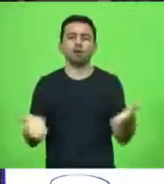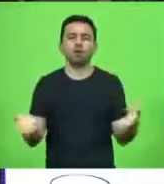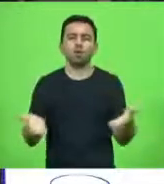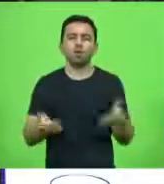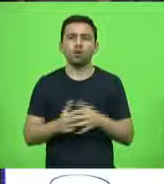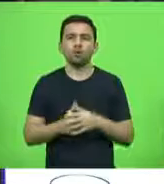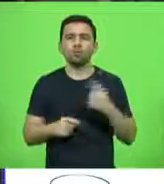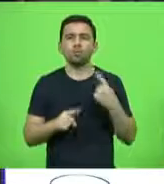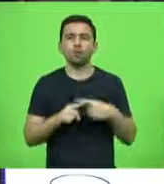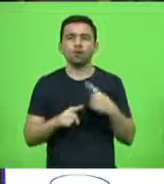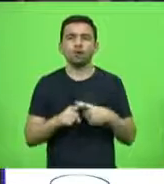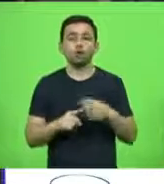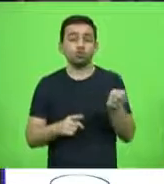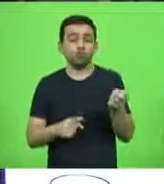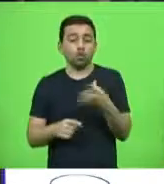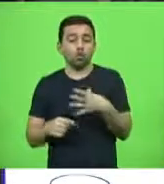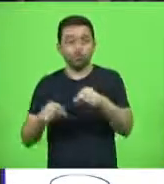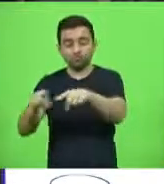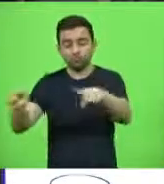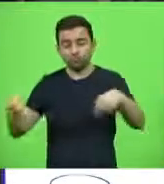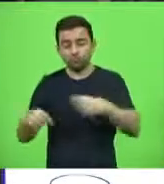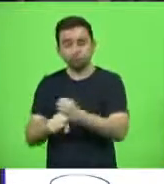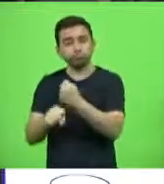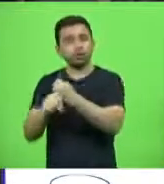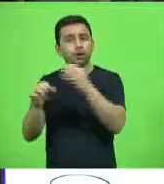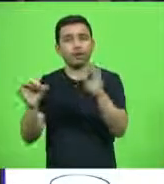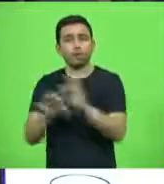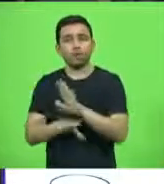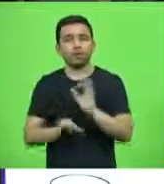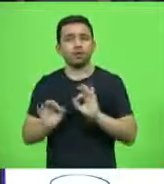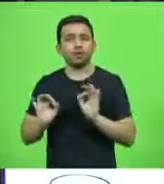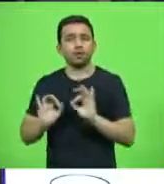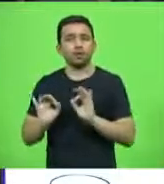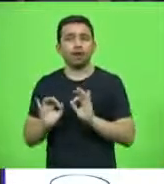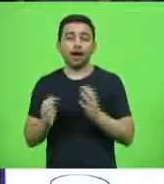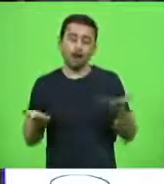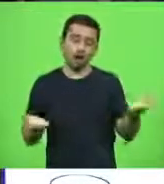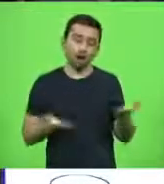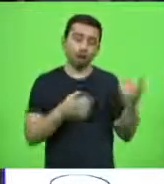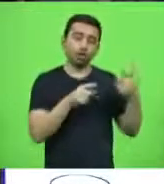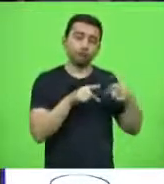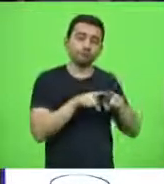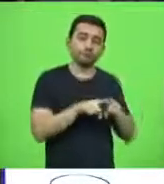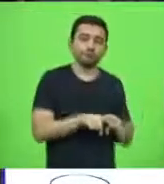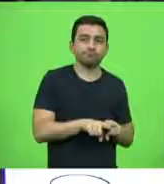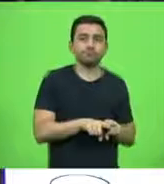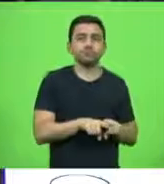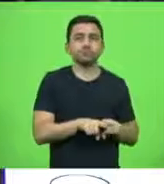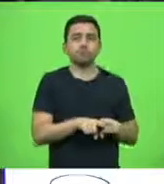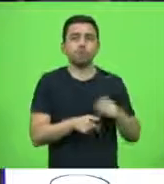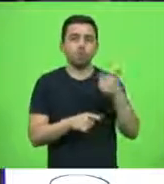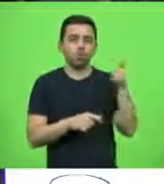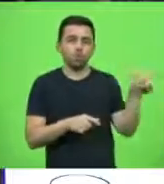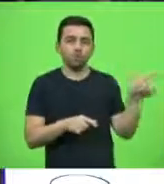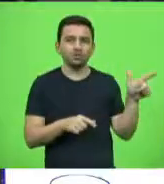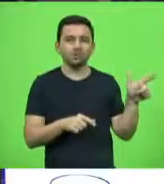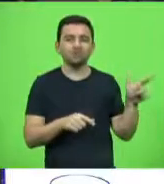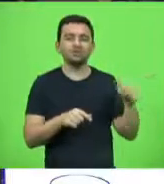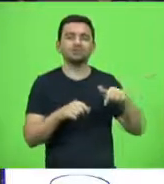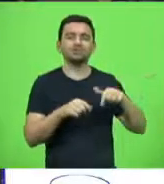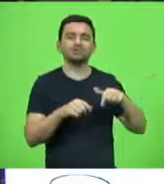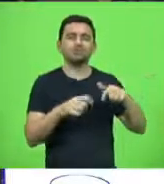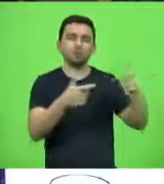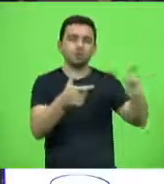porque a nova ala não está concluída e nós estamos fazendo convênios com as clínicas particulares.